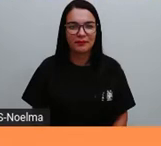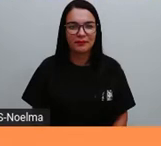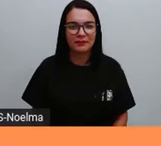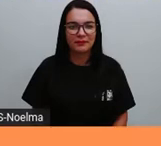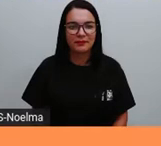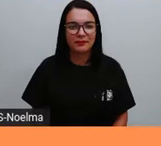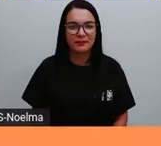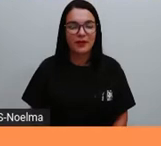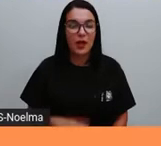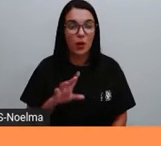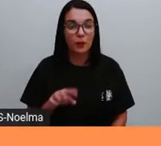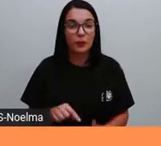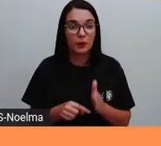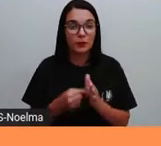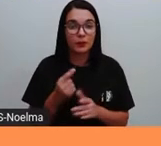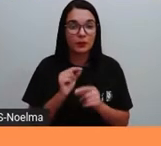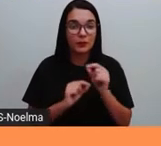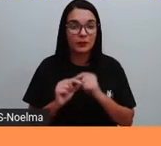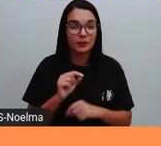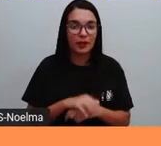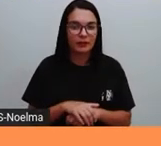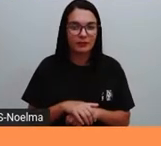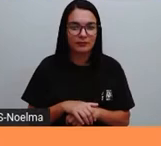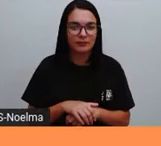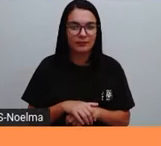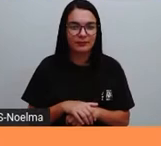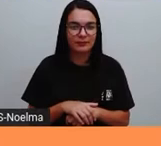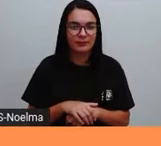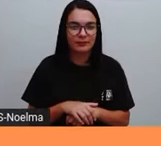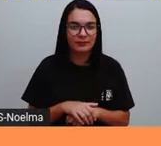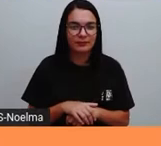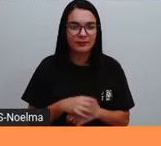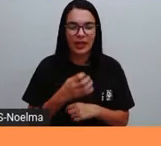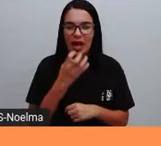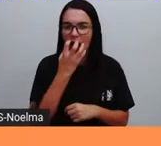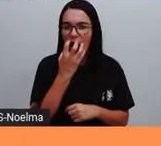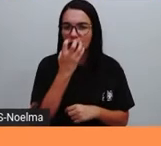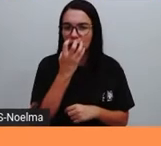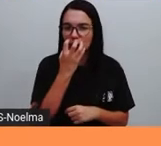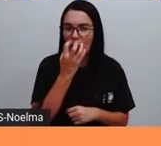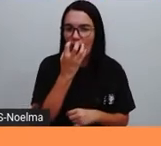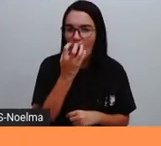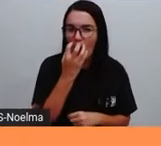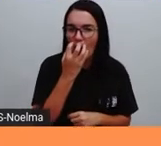Esse som que apareceu antes, parecia ser ali o som de um cachorro, será?